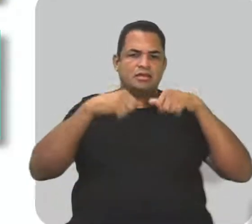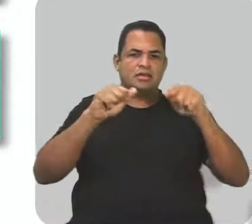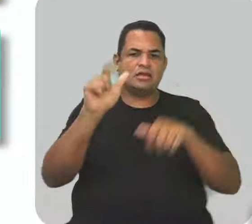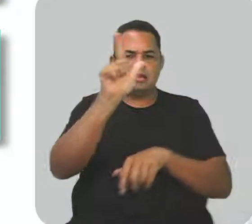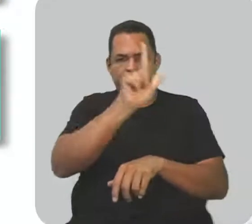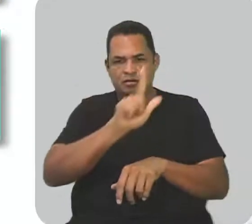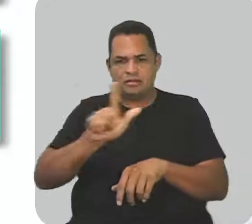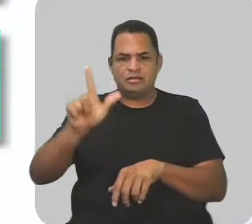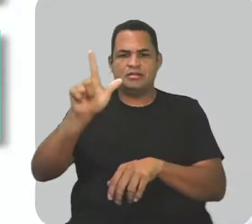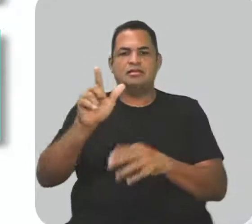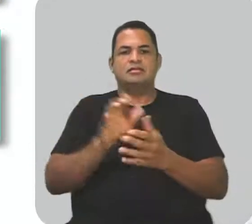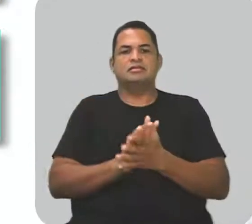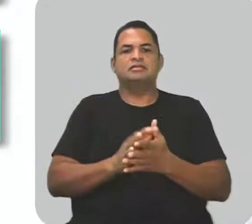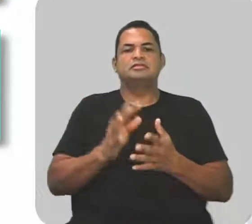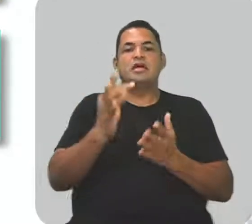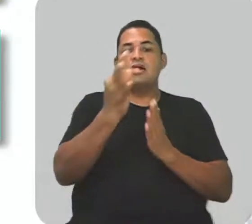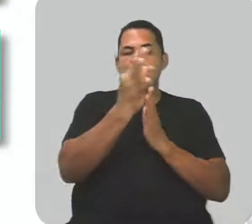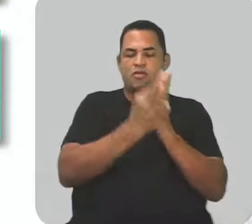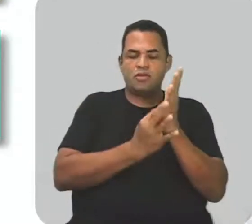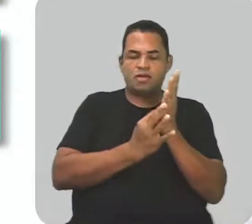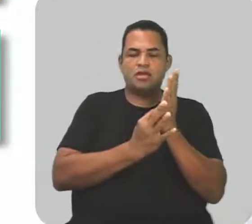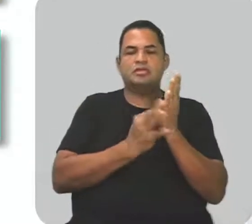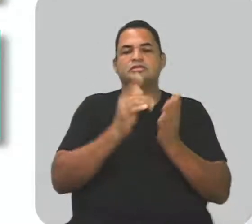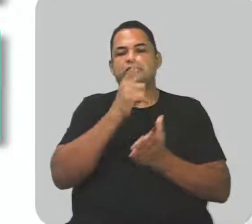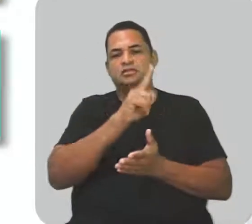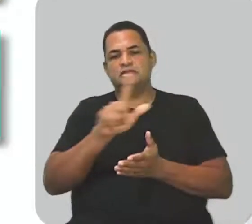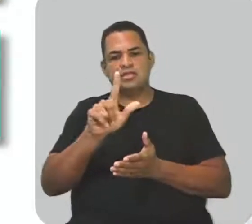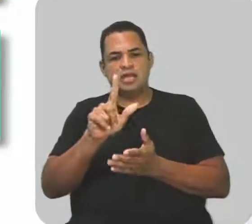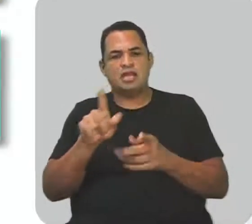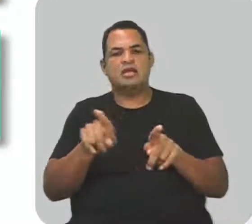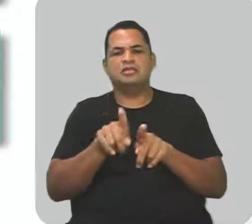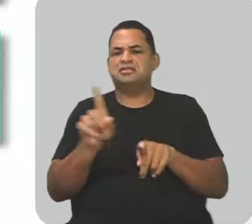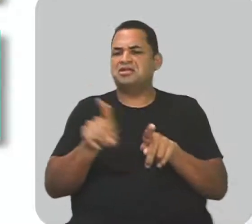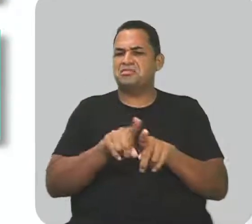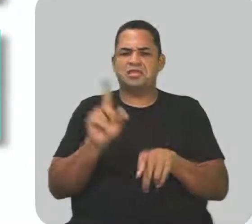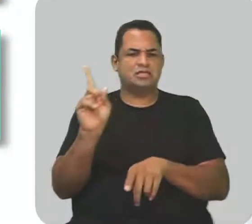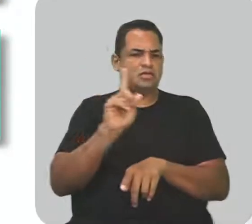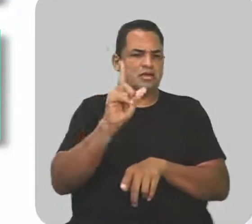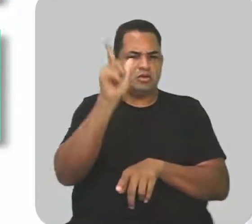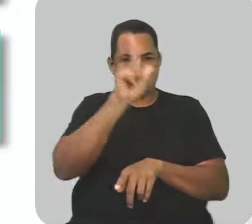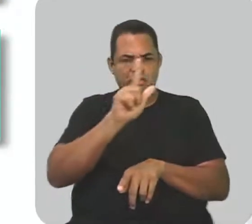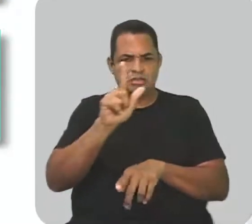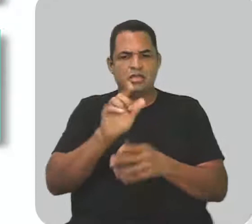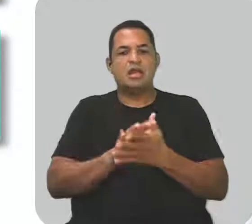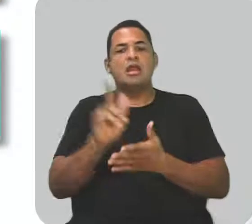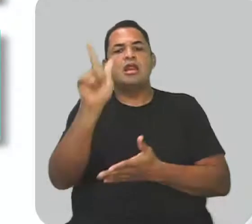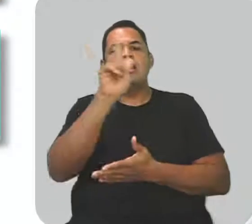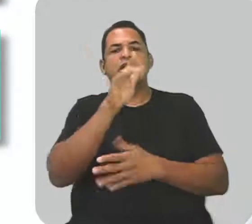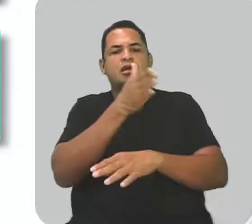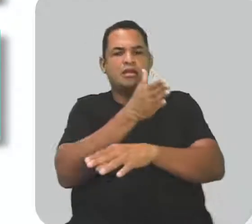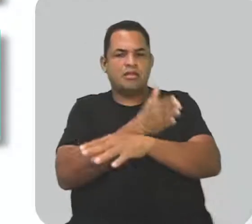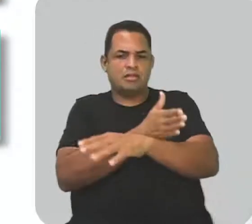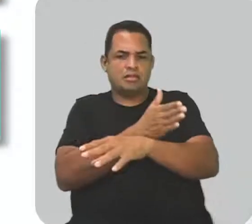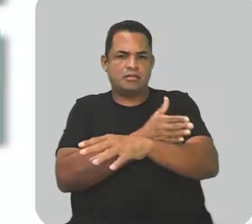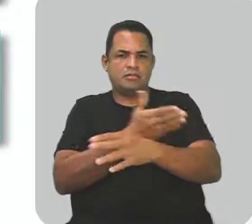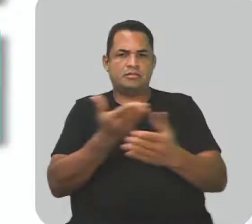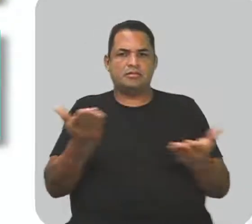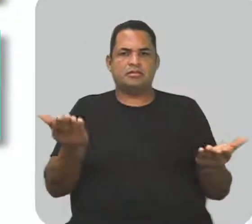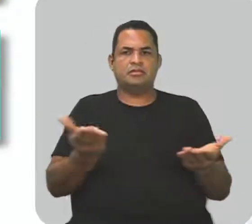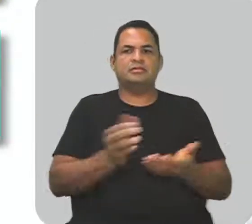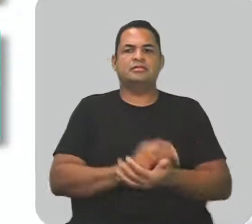literária. Texto literário e não literário. A literatura na idade média.